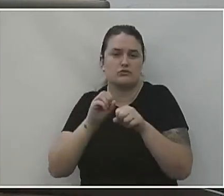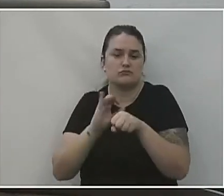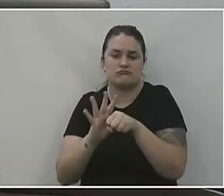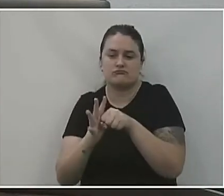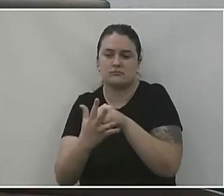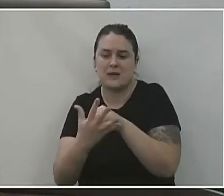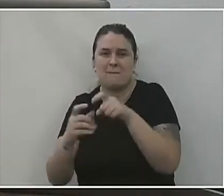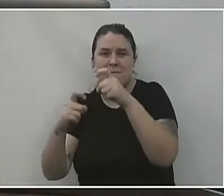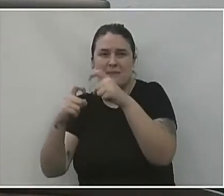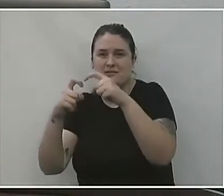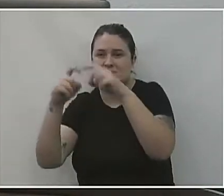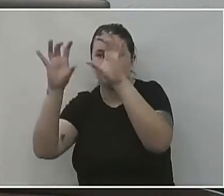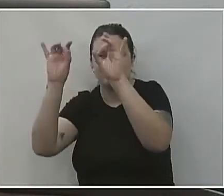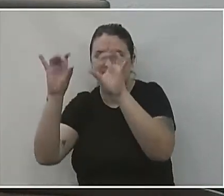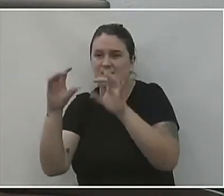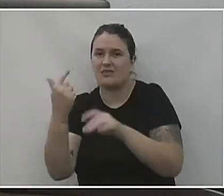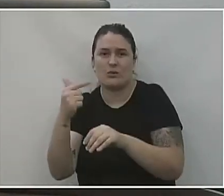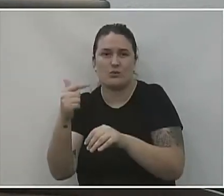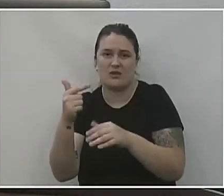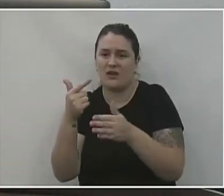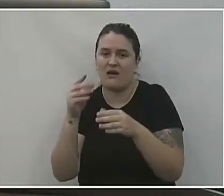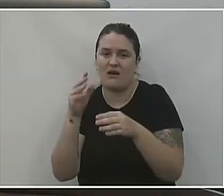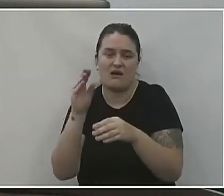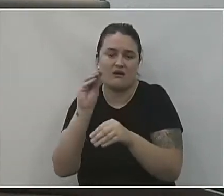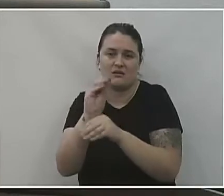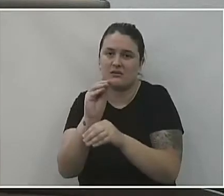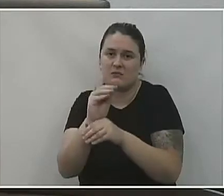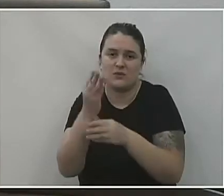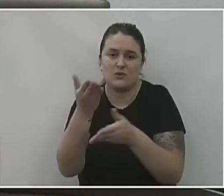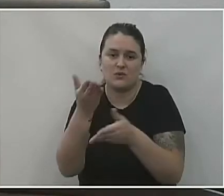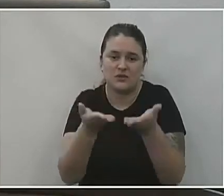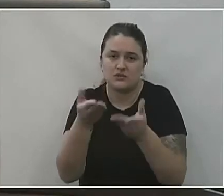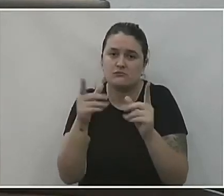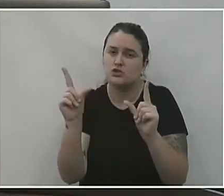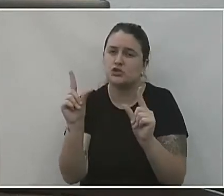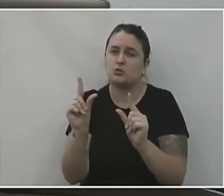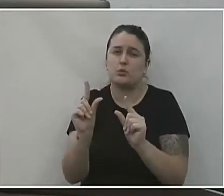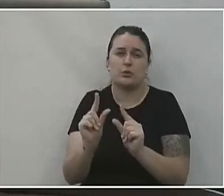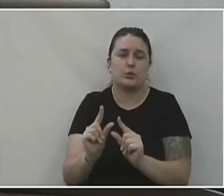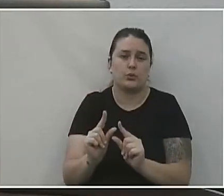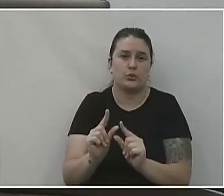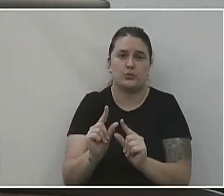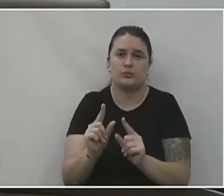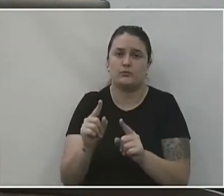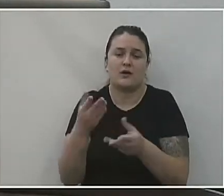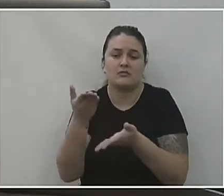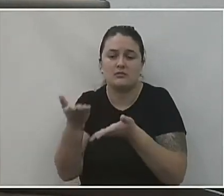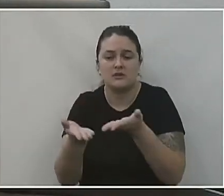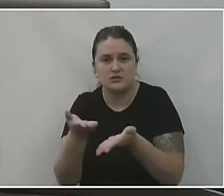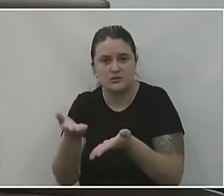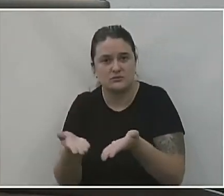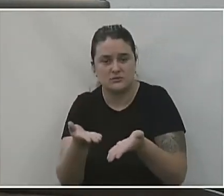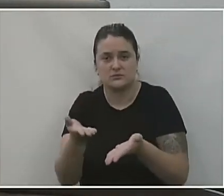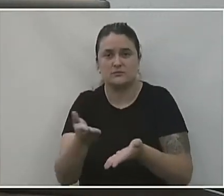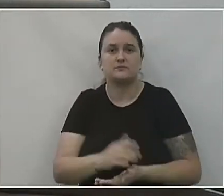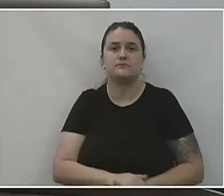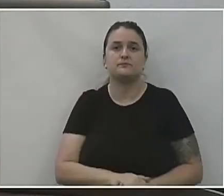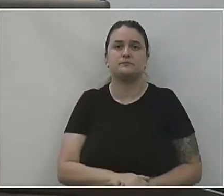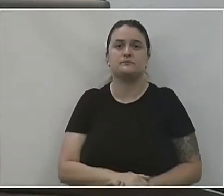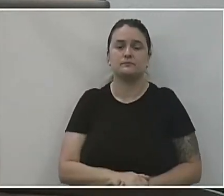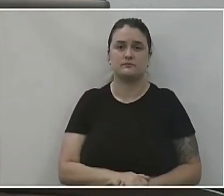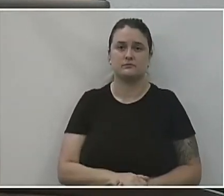os médicos, especialistas nem estão atendendo efetivamente. Eles diminuíram muito o número de